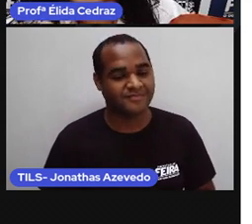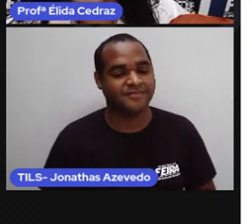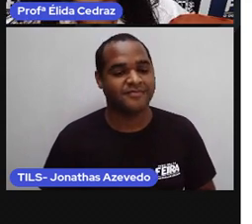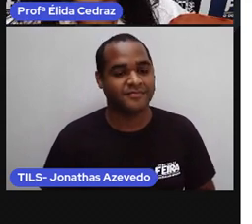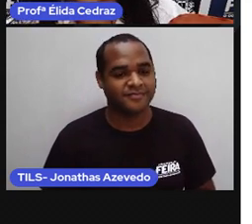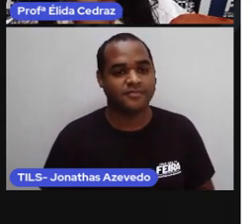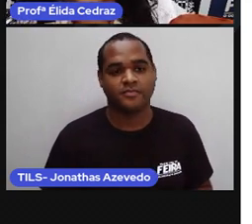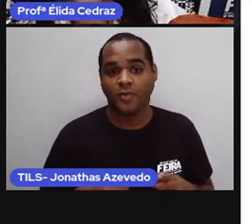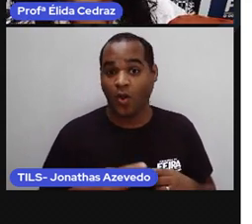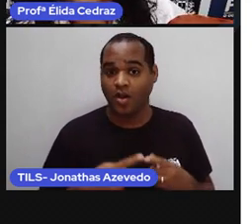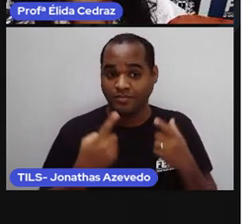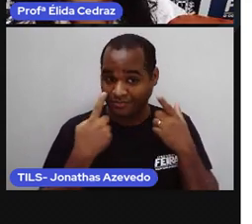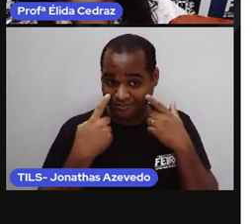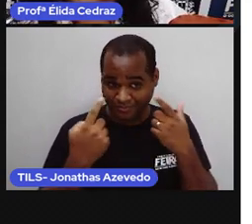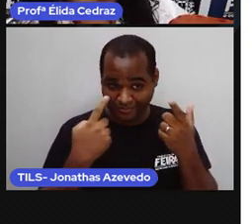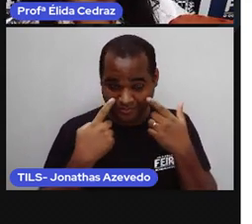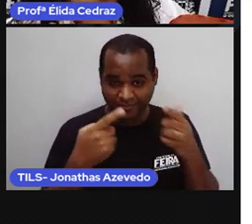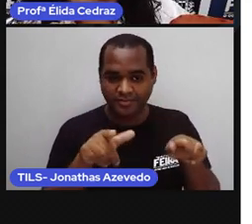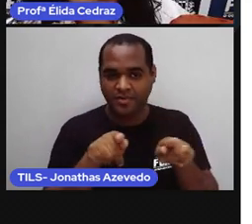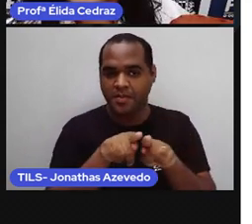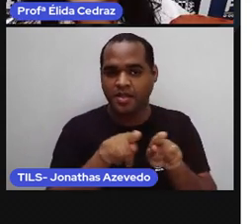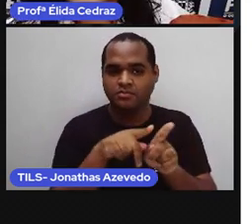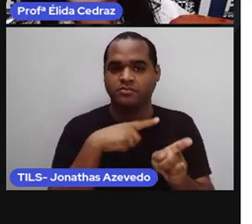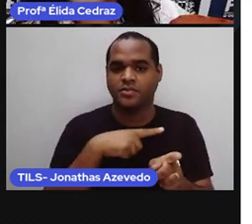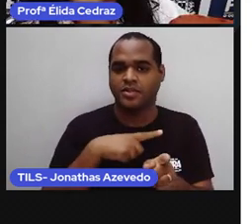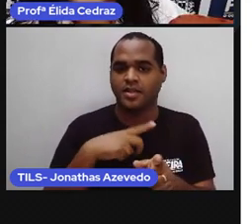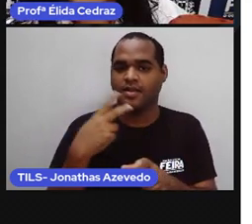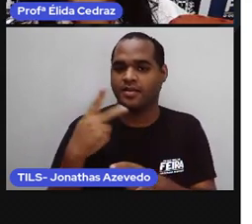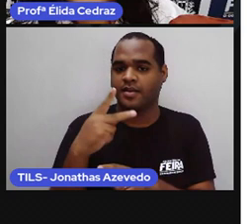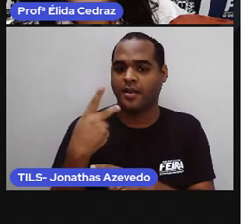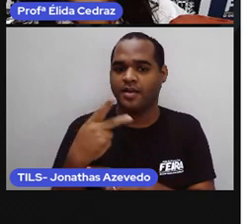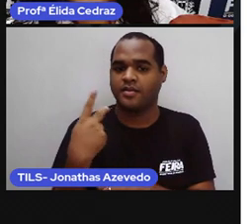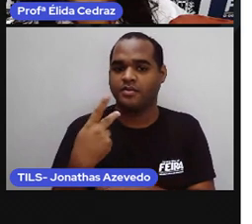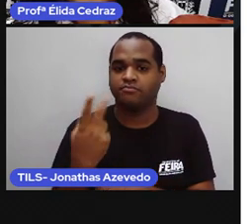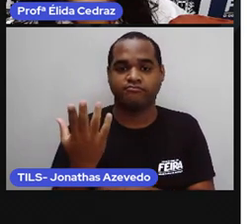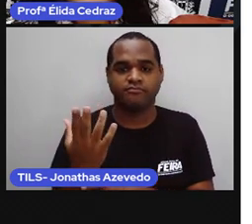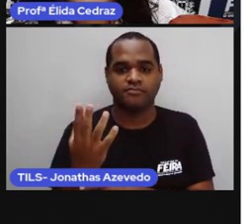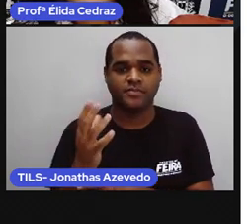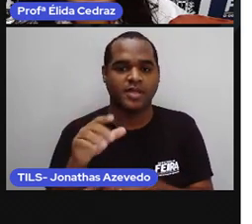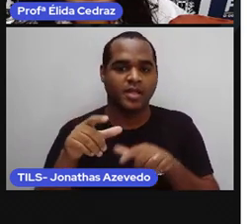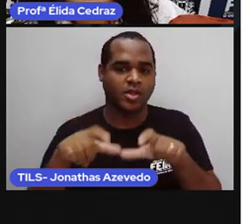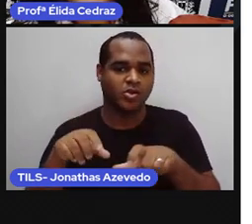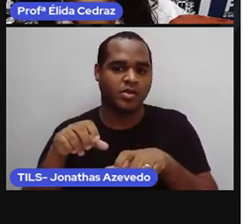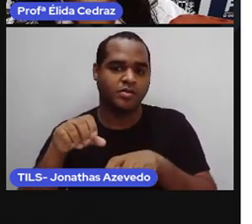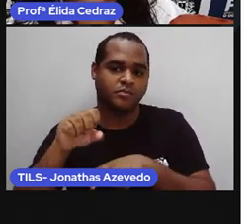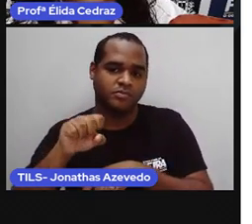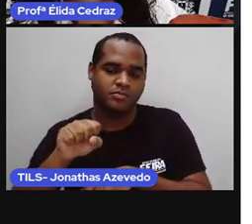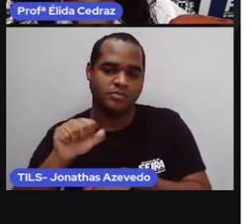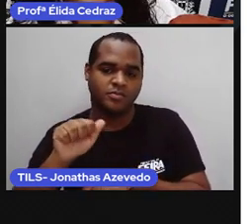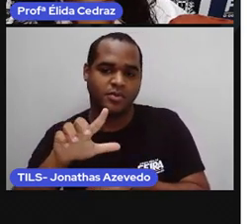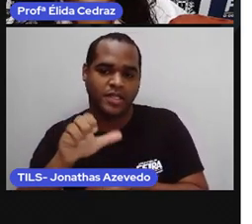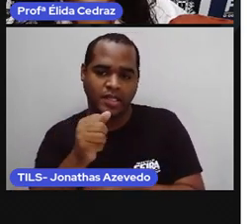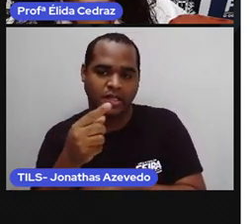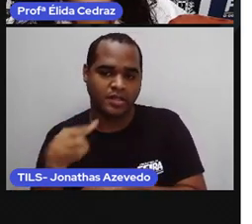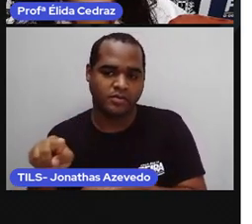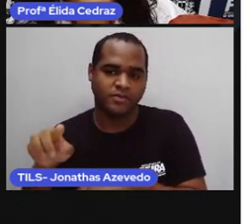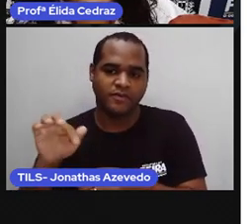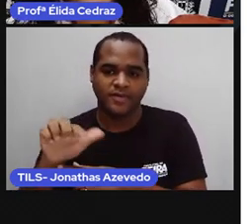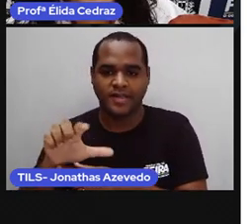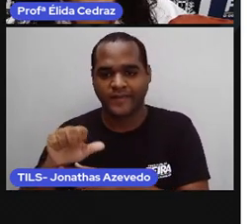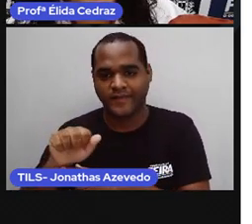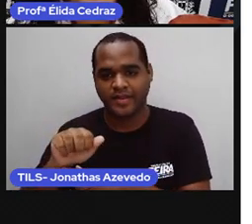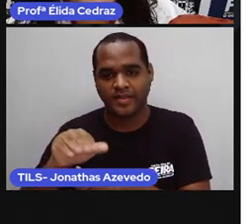Olha só. Ali também. Salão de eventos Franclei, localizado na